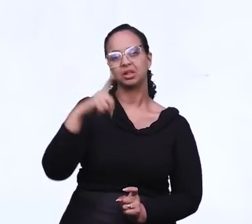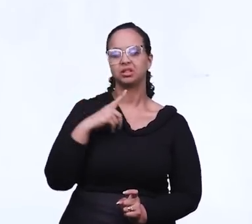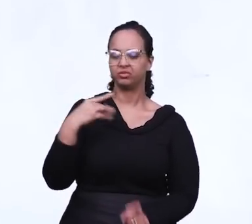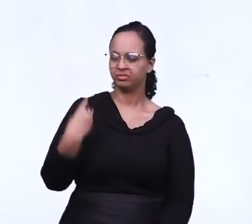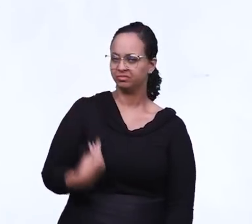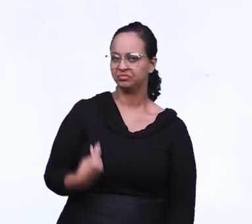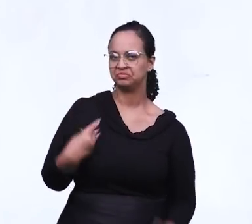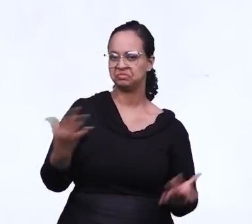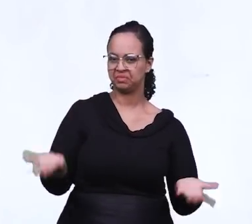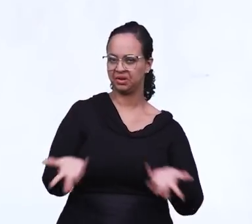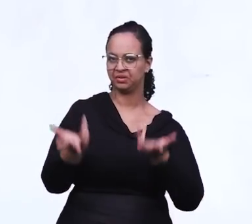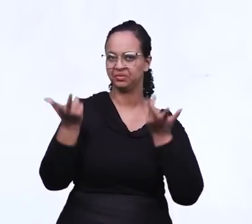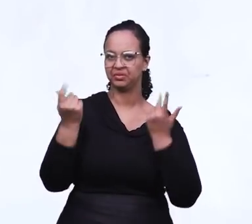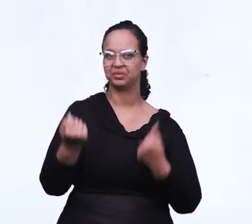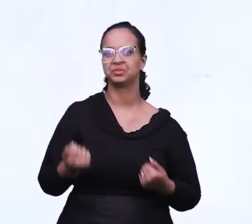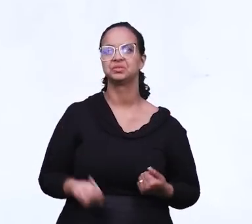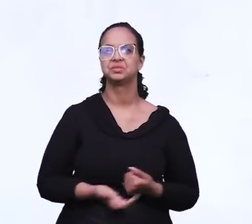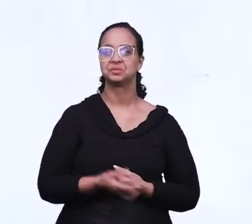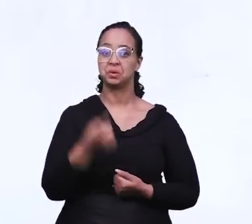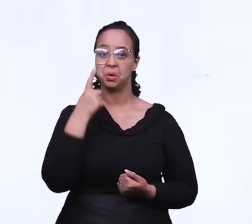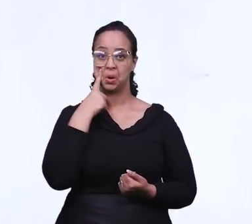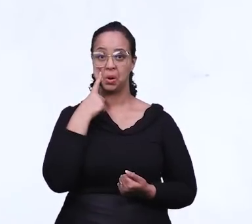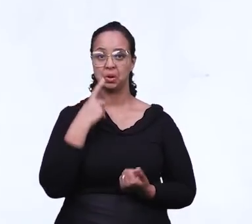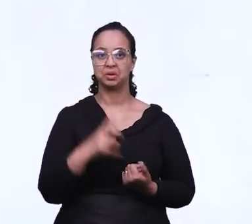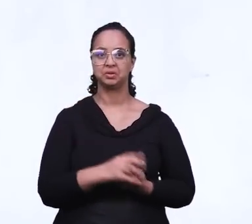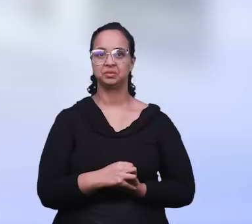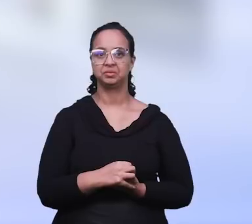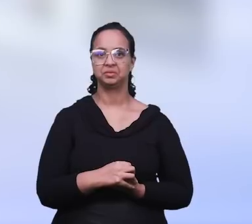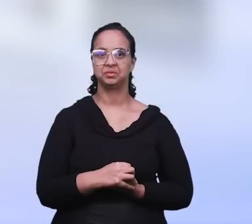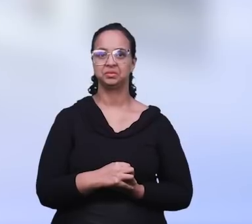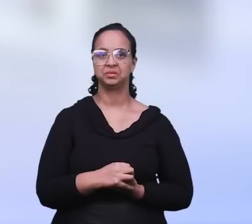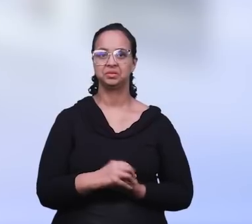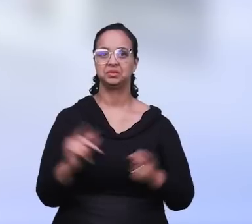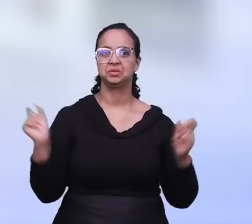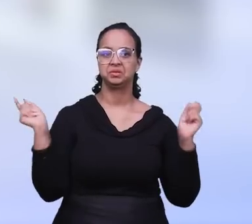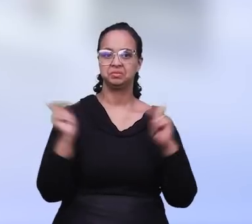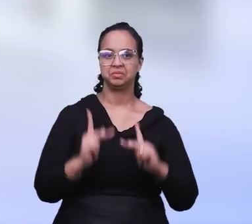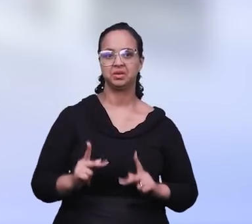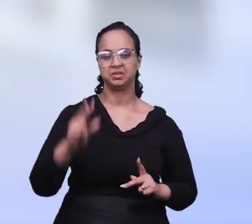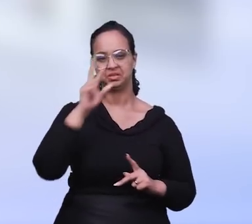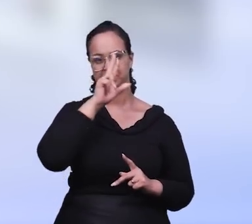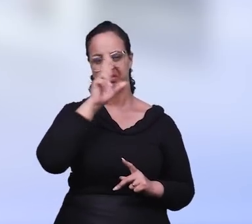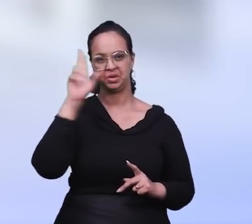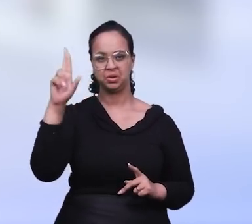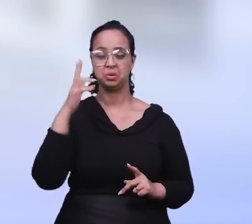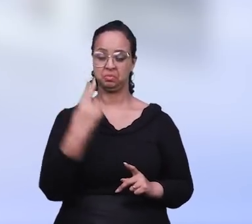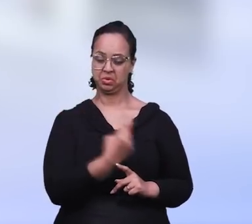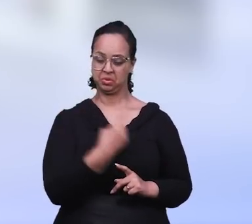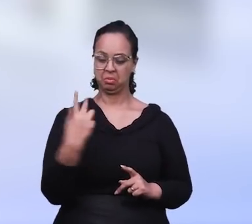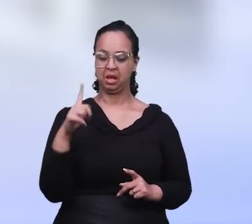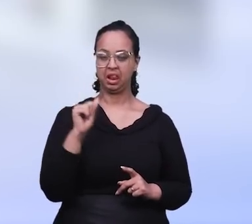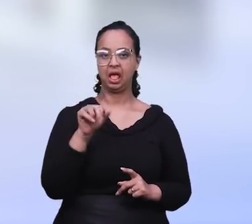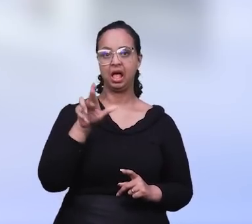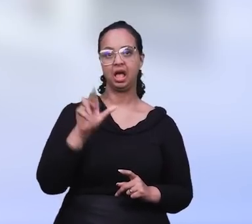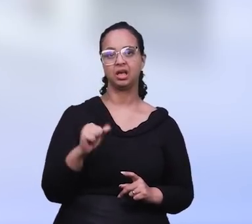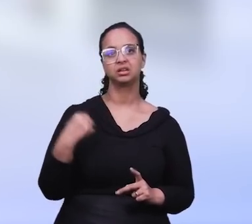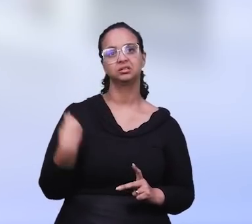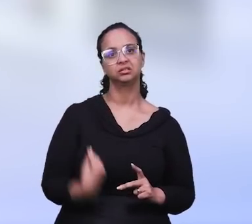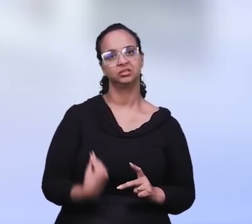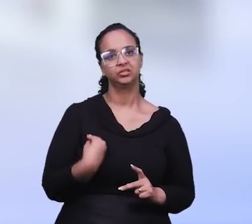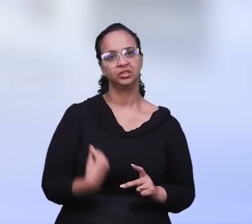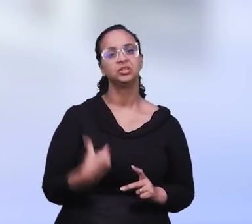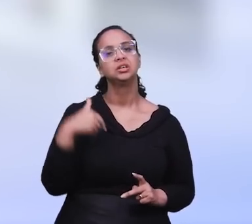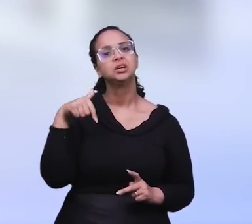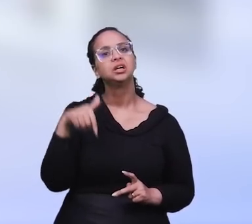irmãos participaram ativamente. Foi uma festa na Brasileira do Senhor. Confira agora. A paz do Senhor Jesus. Eu me chamo Lara. E nós